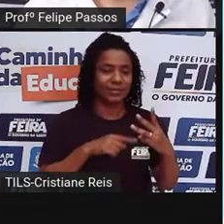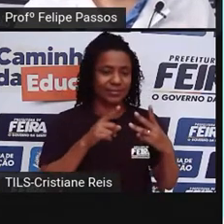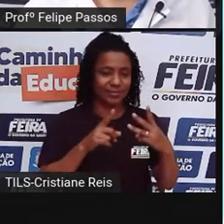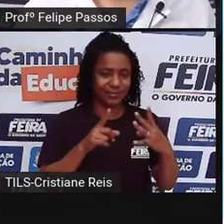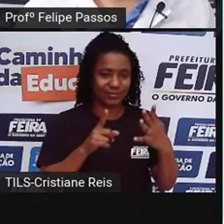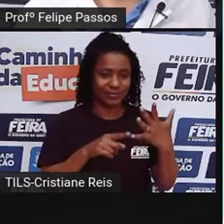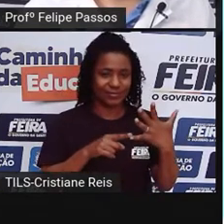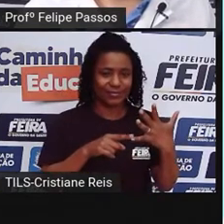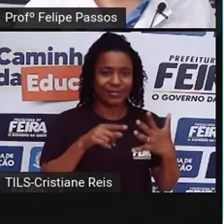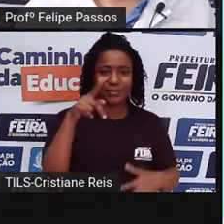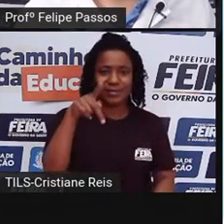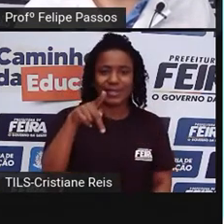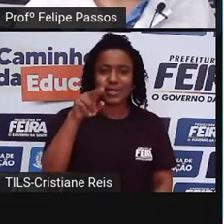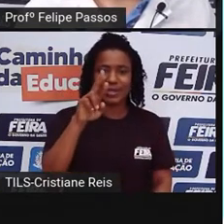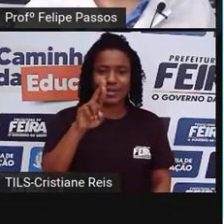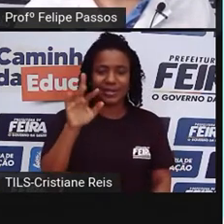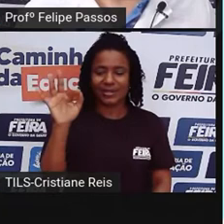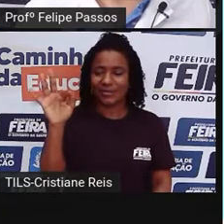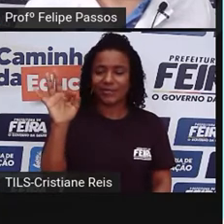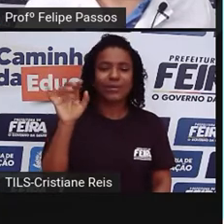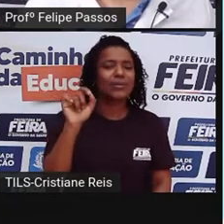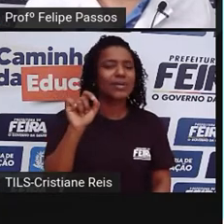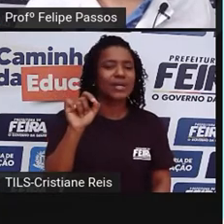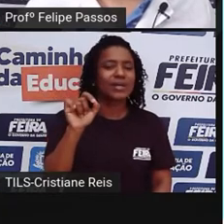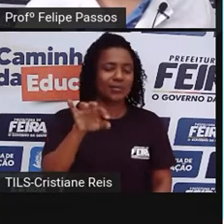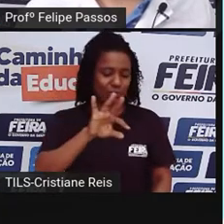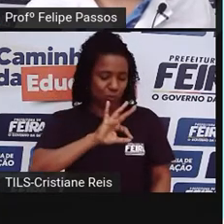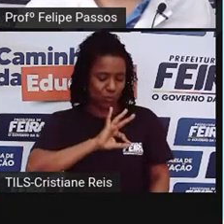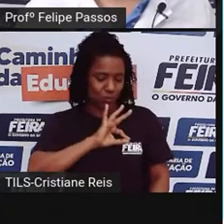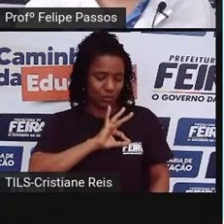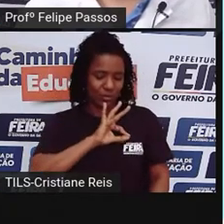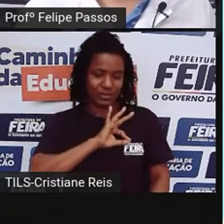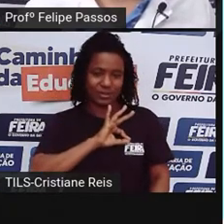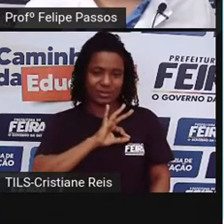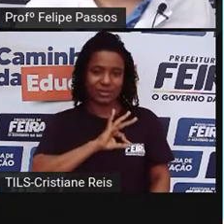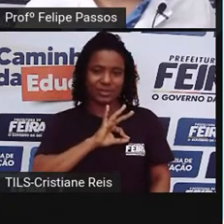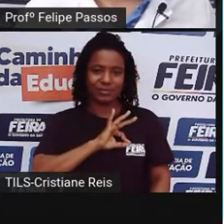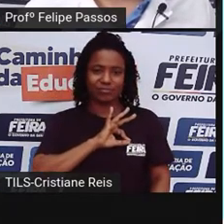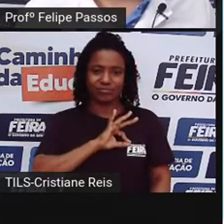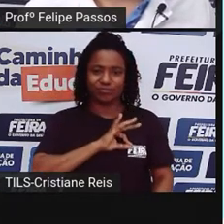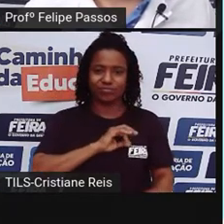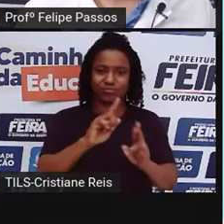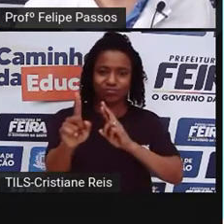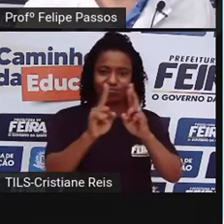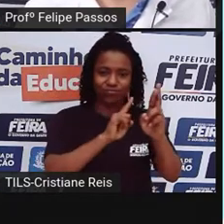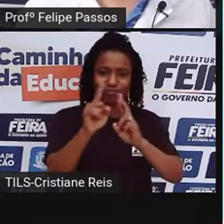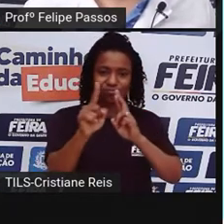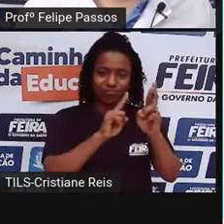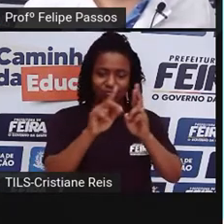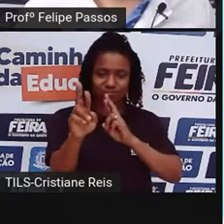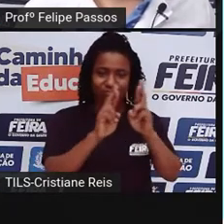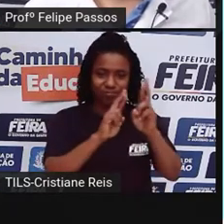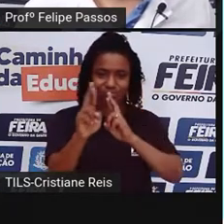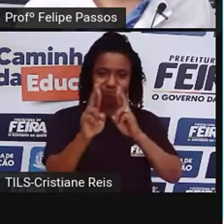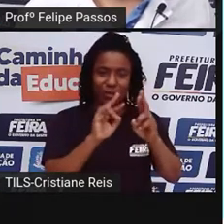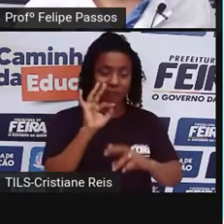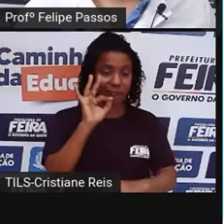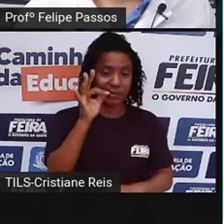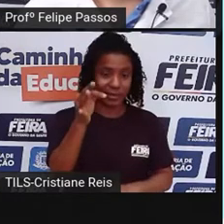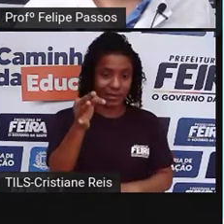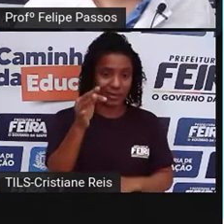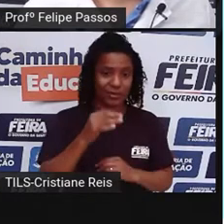Polícia Rodoviária Federal. Essa é uma polícia que age em todo o território brasileiro e ela tem a responsabilidade de